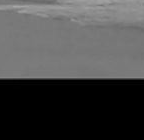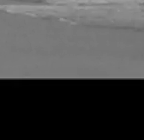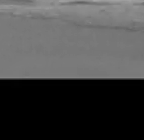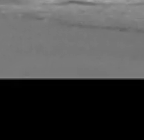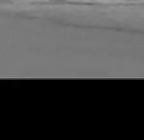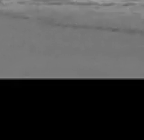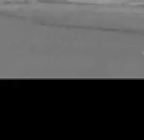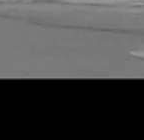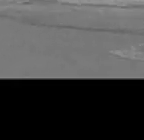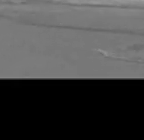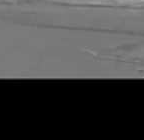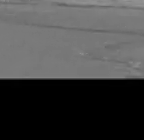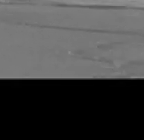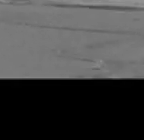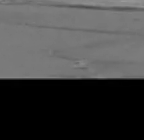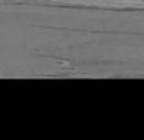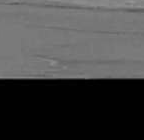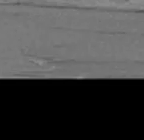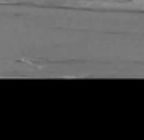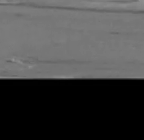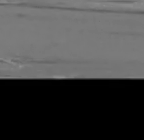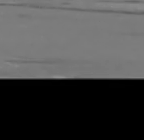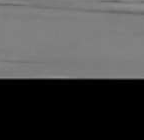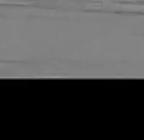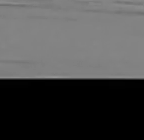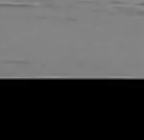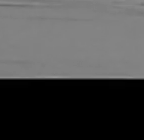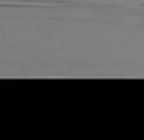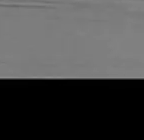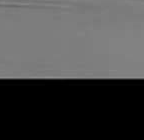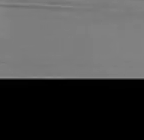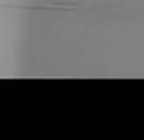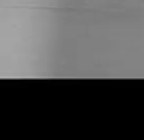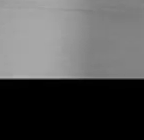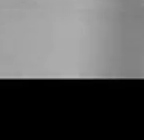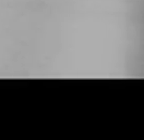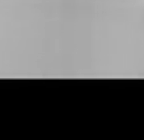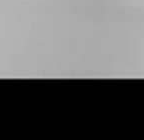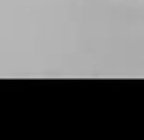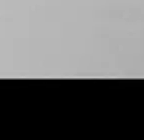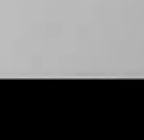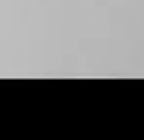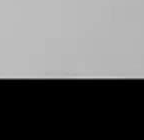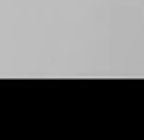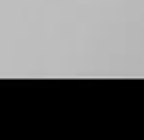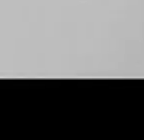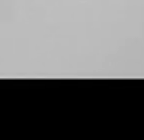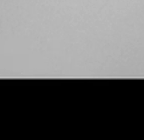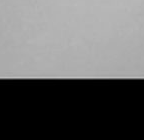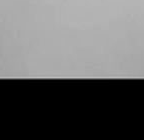Aparentemente, os sítios não mudaram de local. As coisas permanecem nelas.